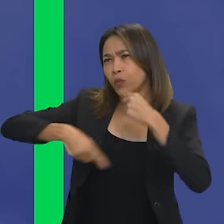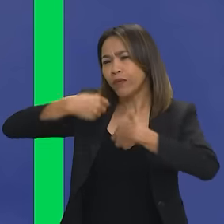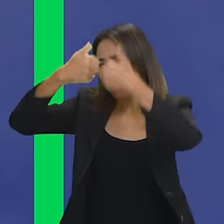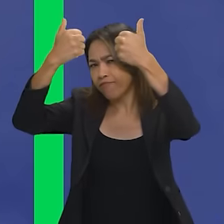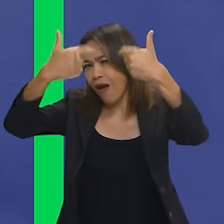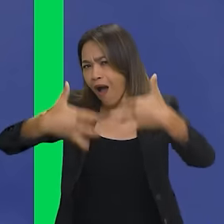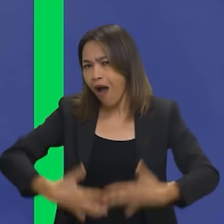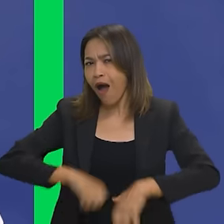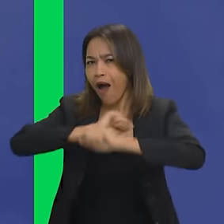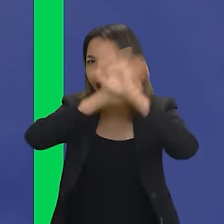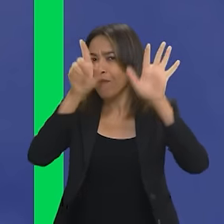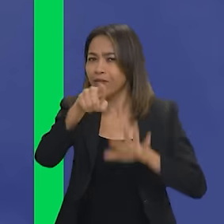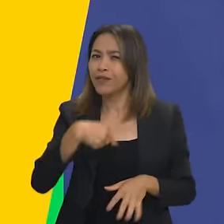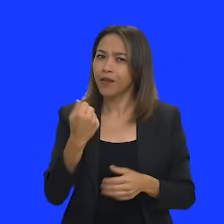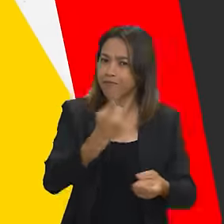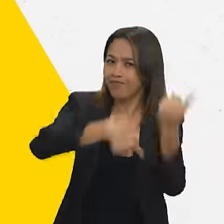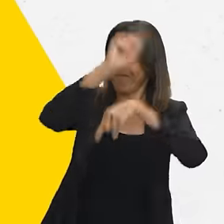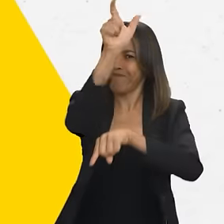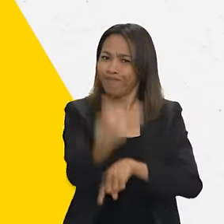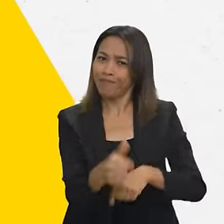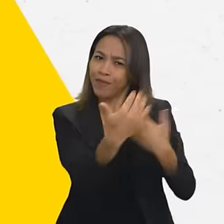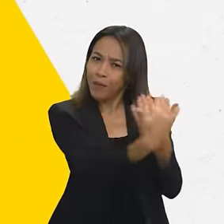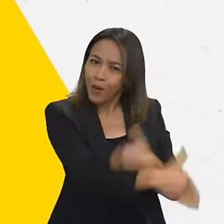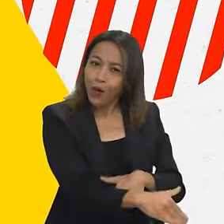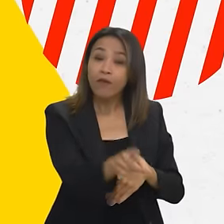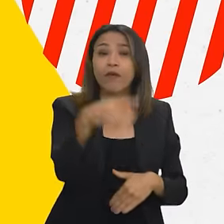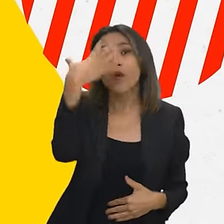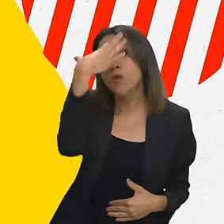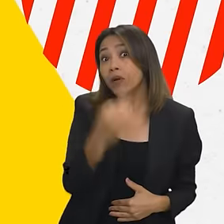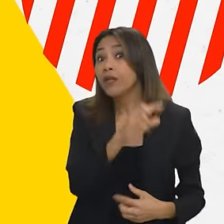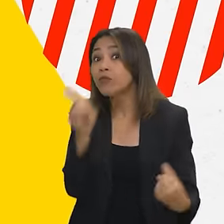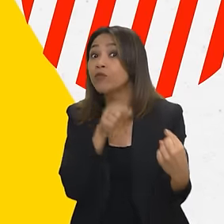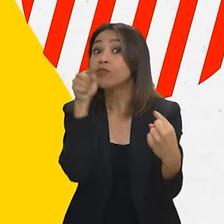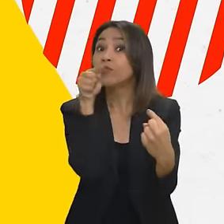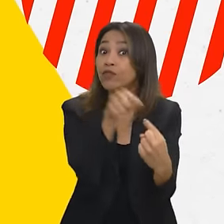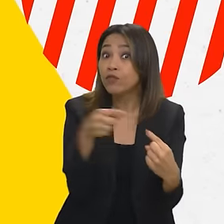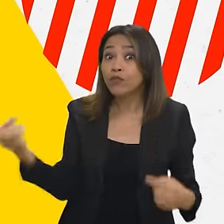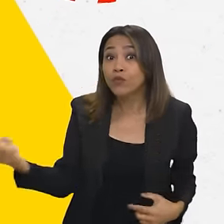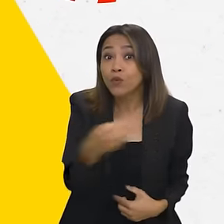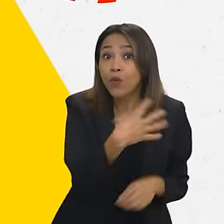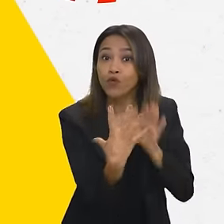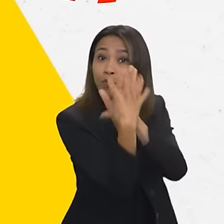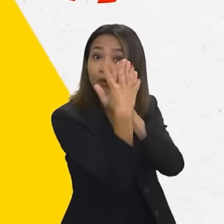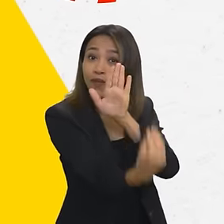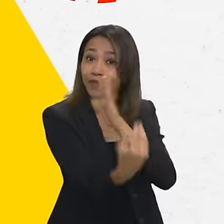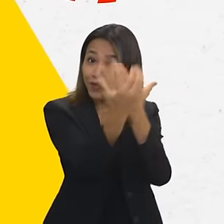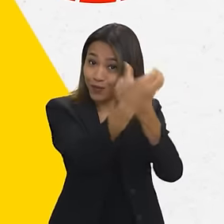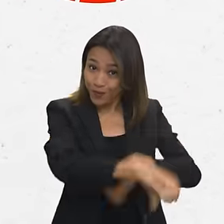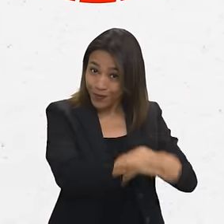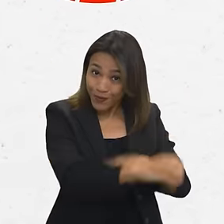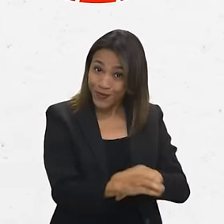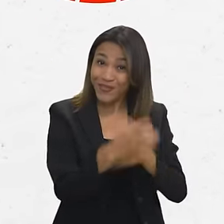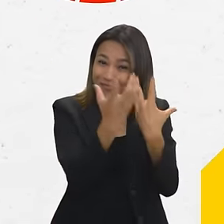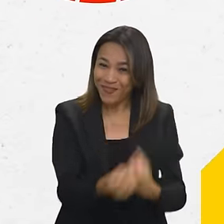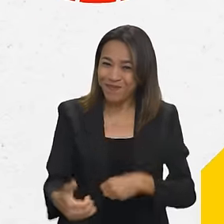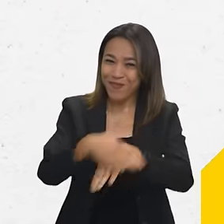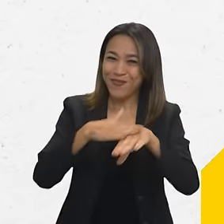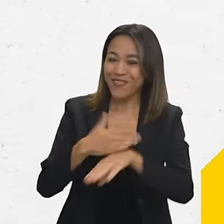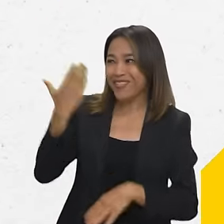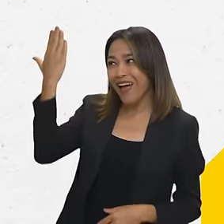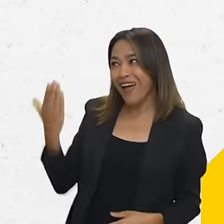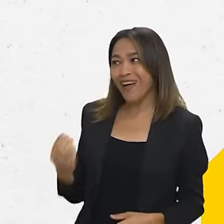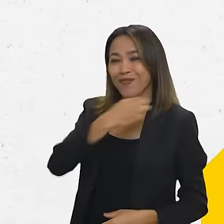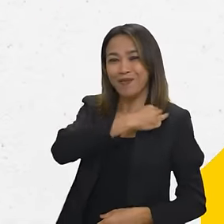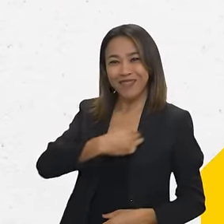para você se sair bem na prova. E para entender melhor os objetivos deste novo modelo de concurso, a gente conversa com a